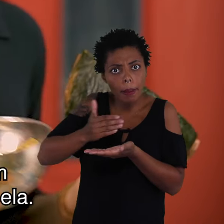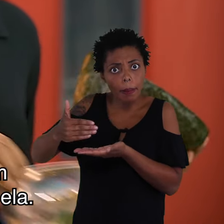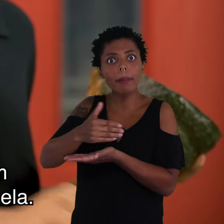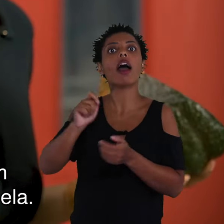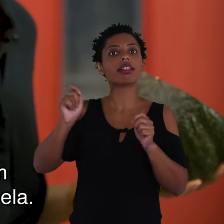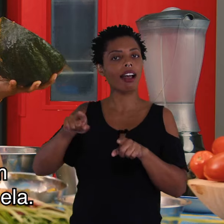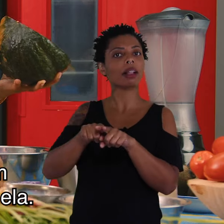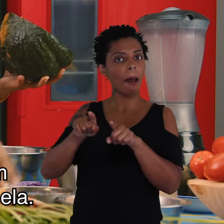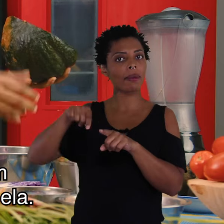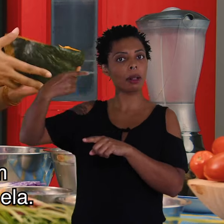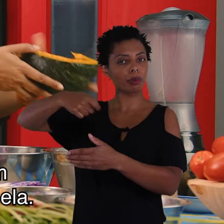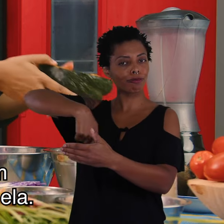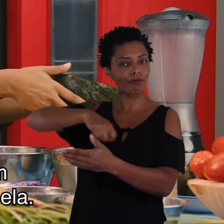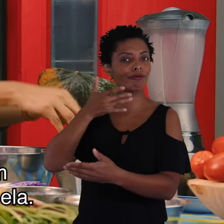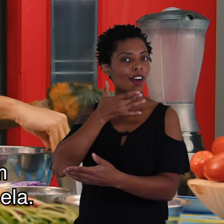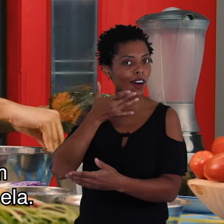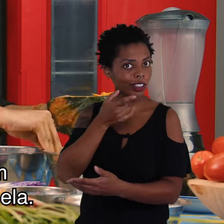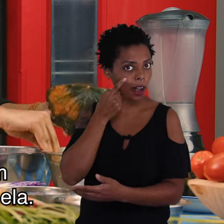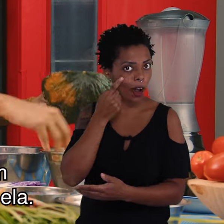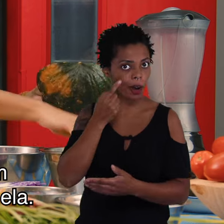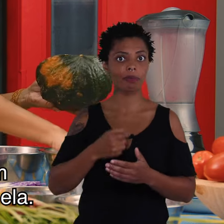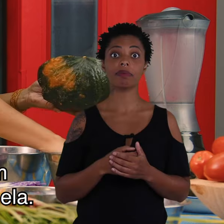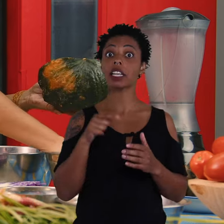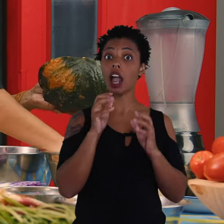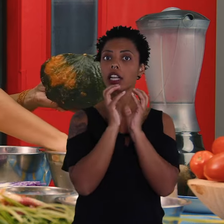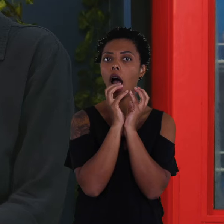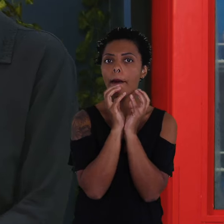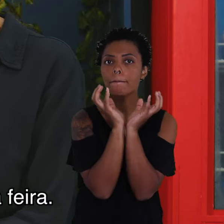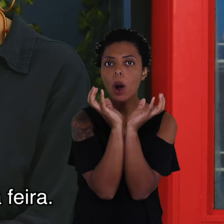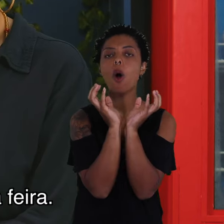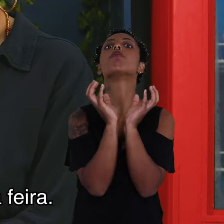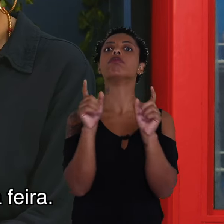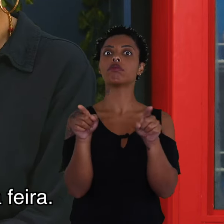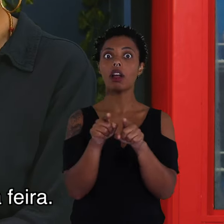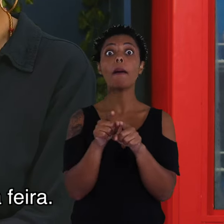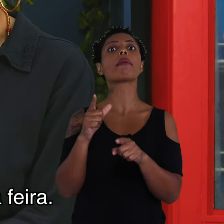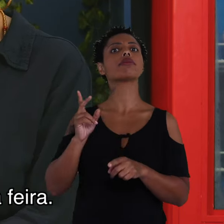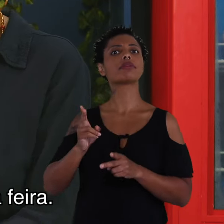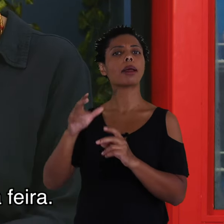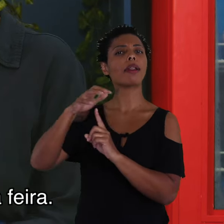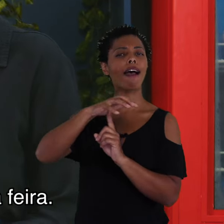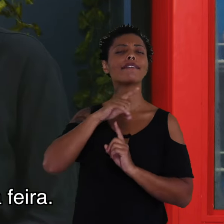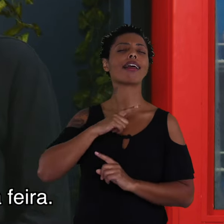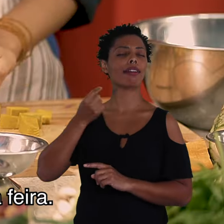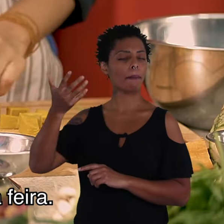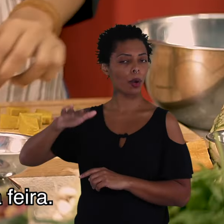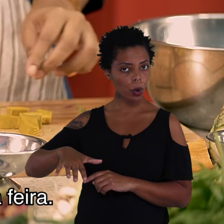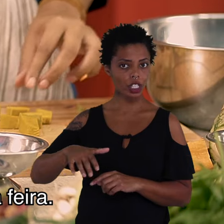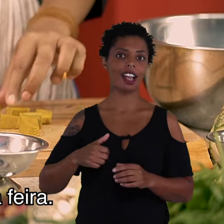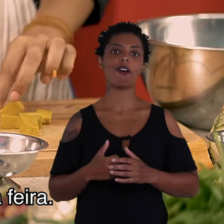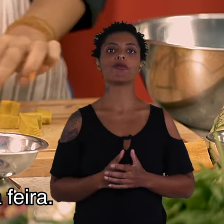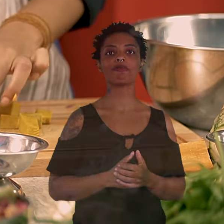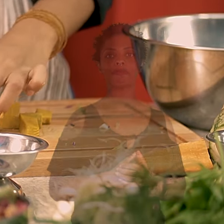que a gente vai fazer também uma receita muito gostosa com ela. A abóbora é outro alimento que vira e mexe,